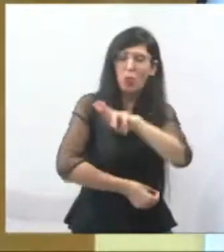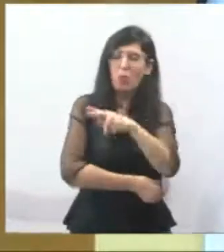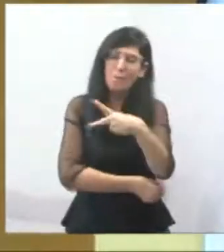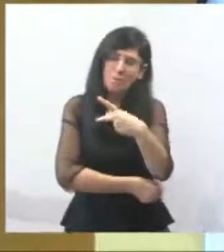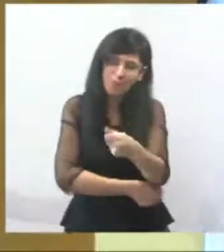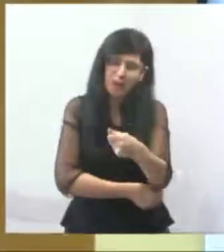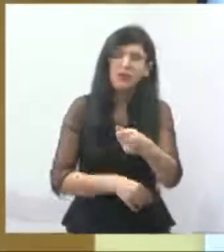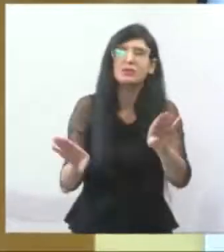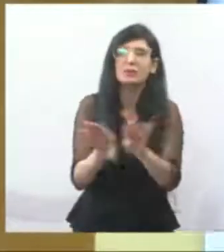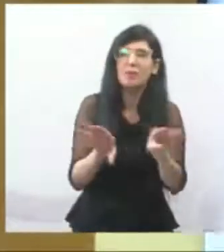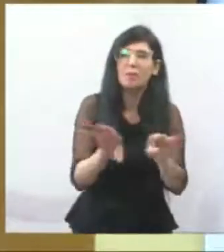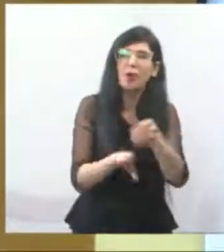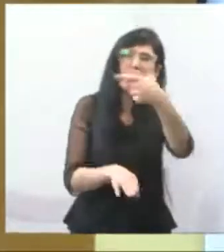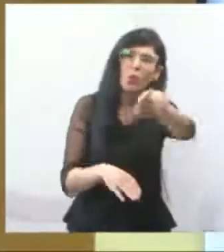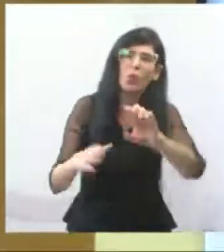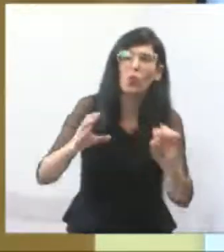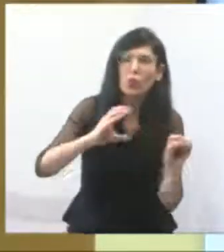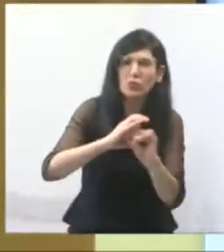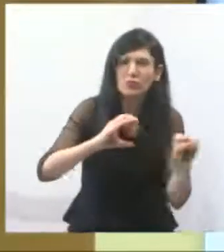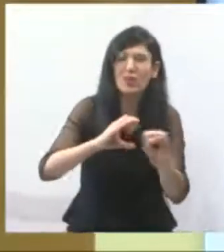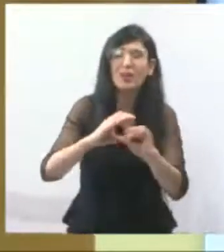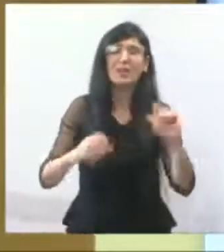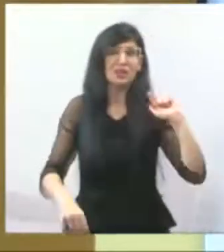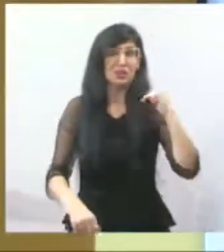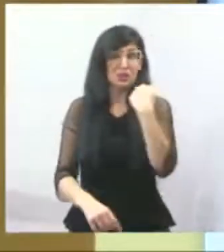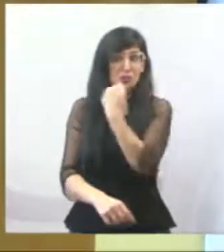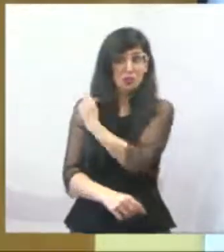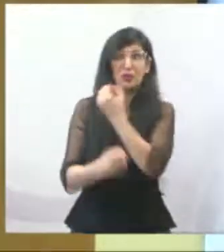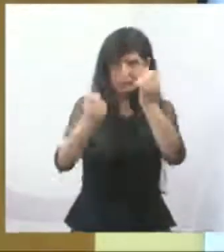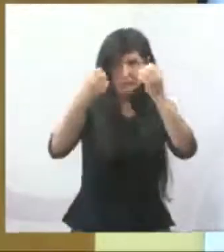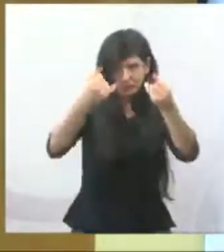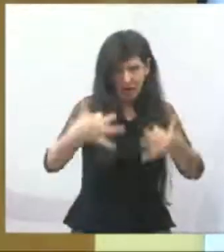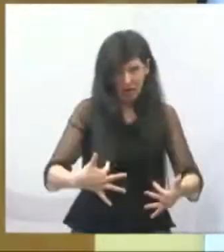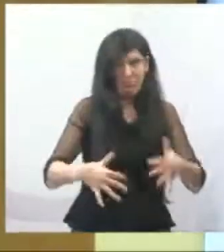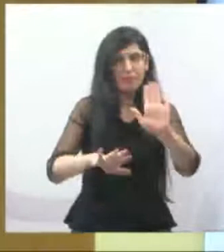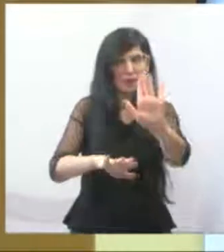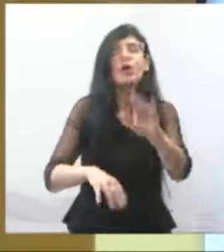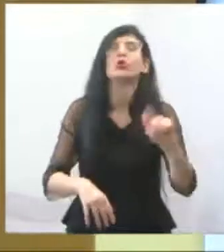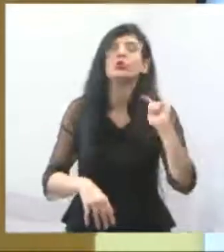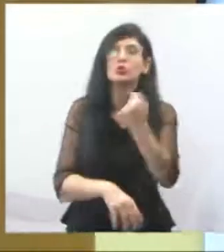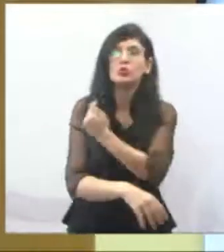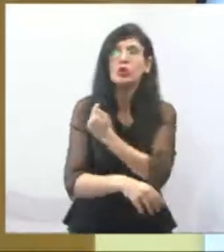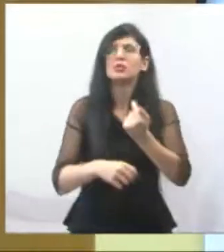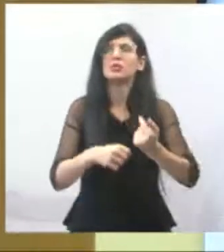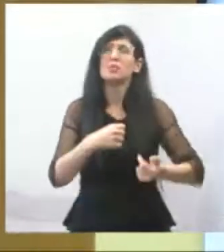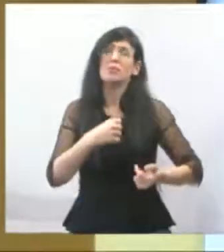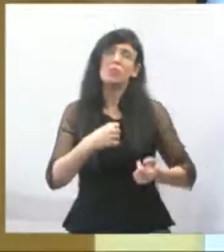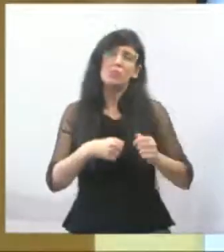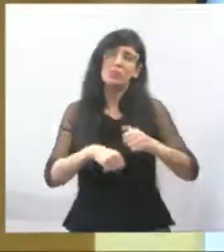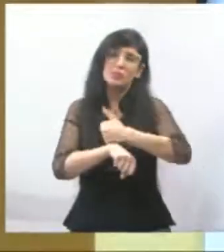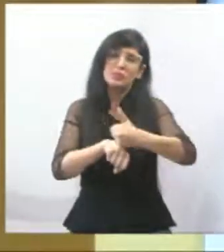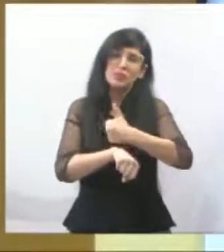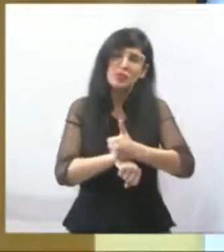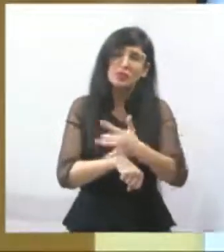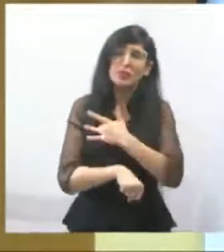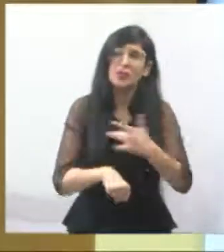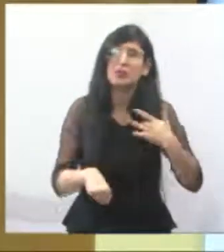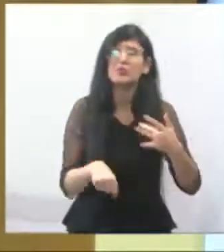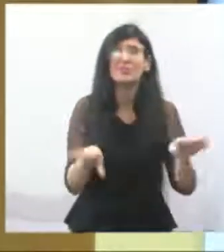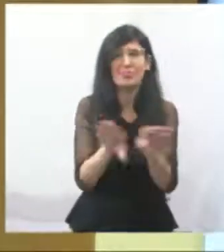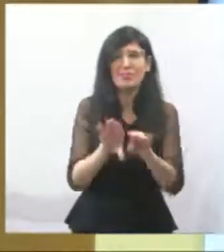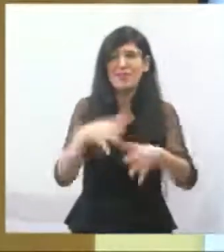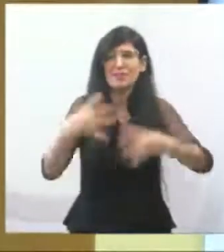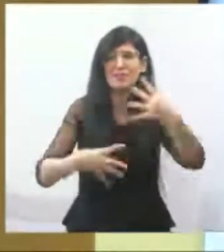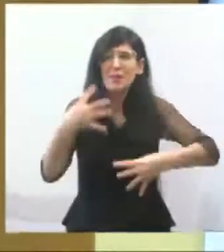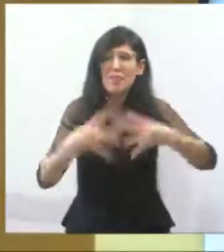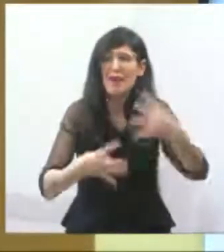que até para nós, profissionais de saúde, para dar seguimento, nos atrapalha também, se não tem uma informação